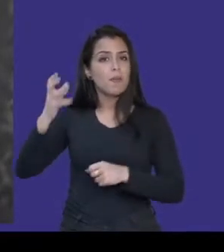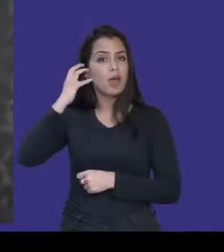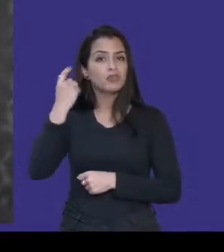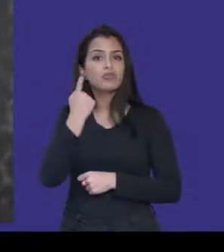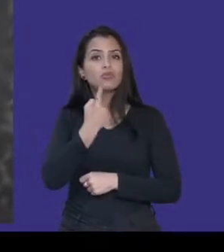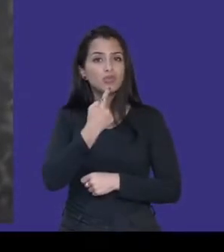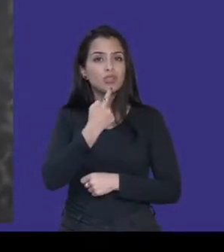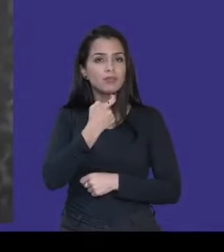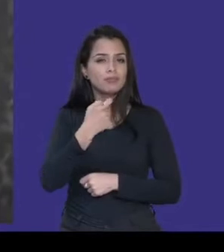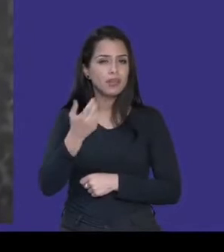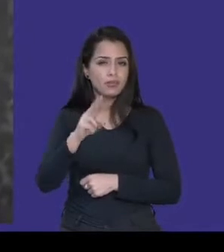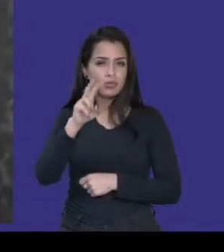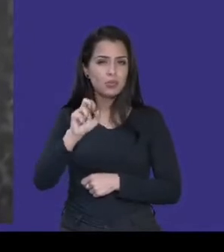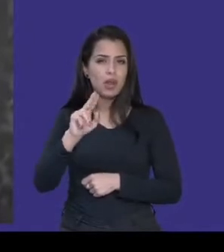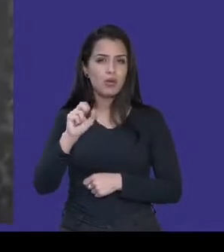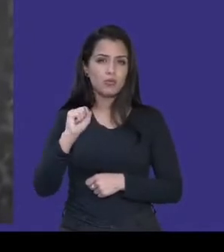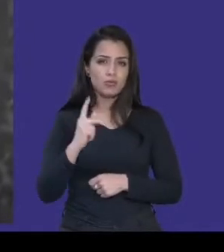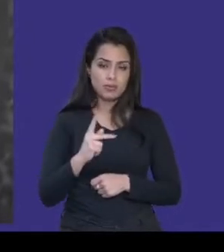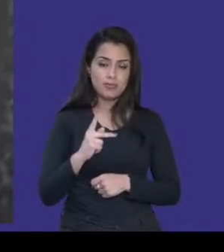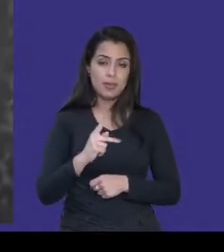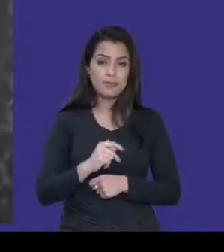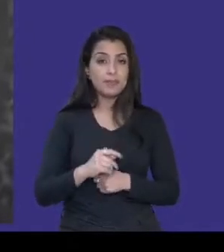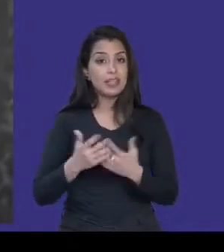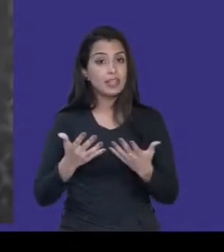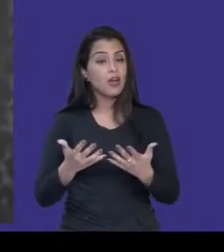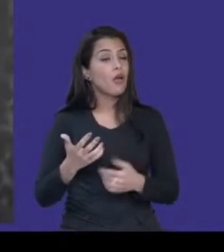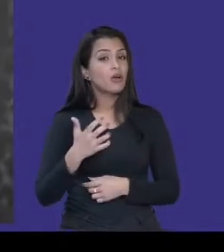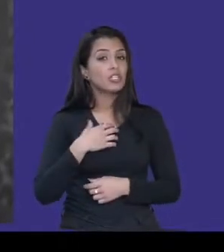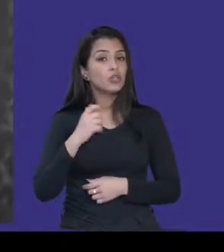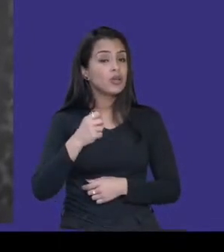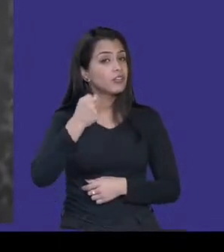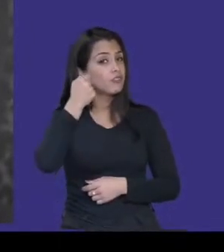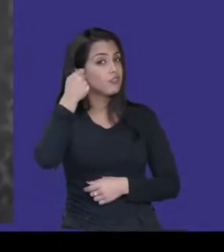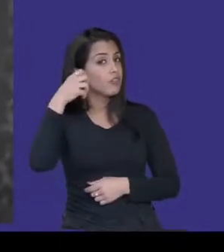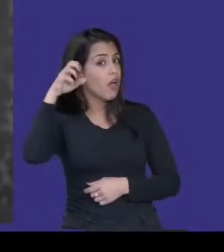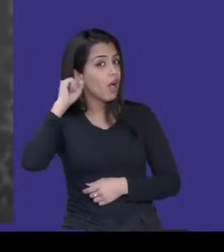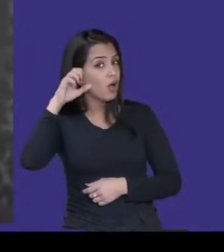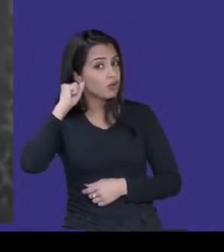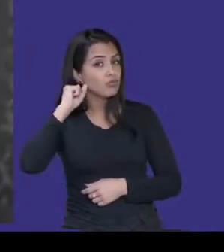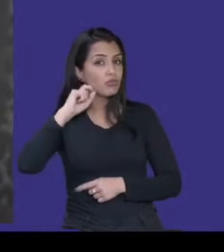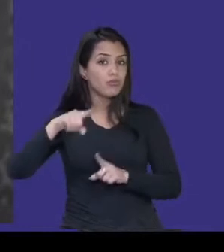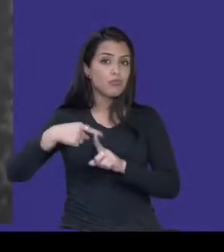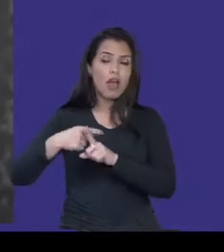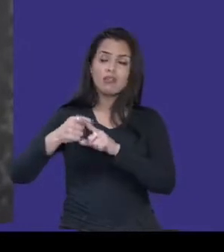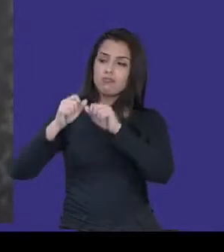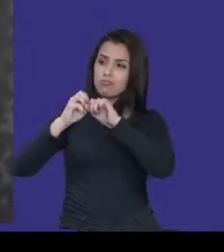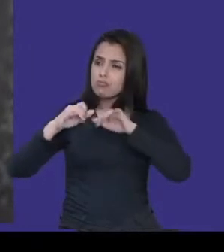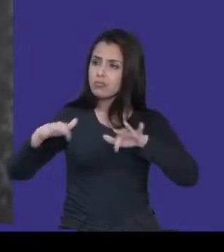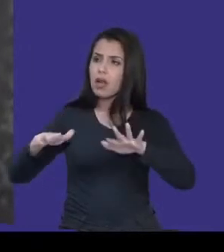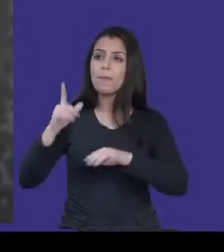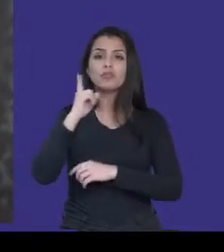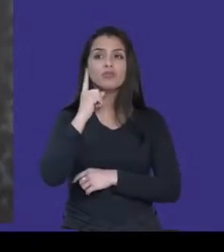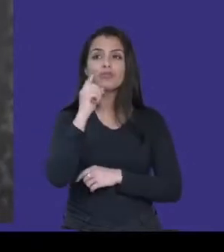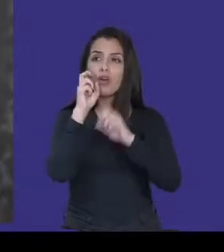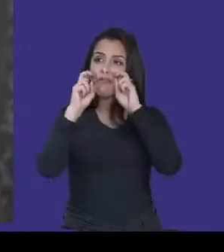seja, trazer juntamente com o episódio de áudio, a transcrição desse episódio. Isso, desde os primeiros